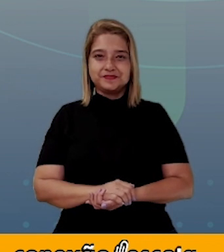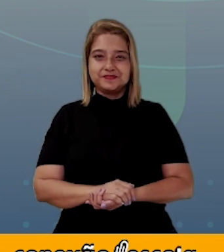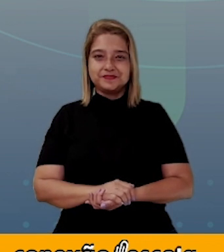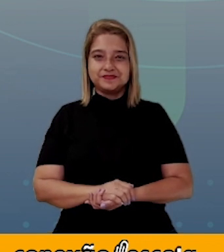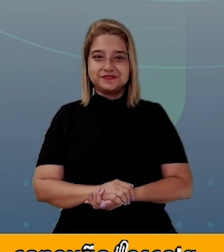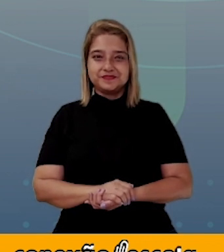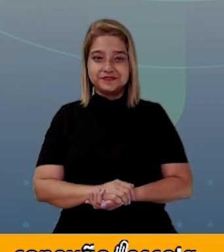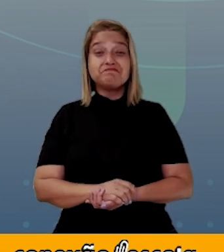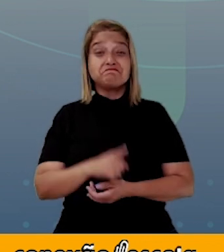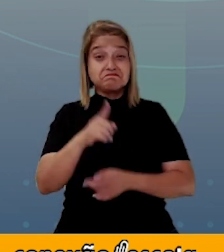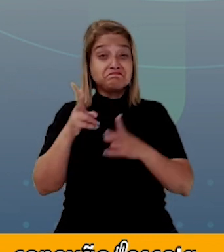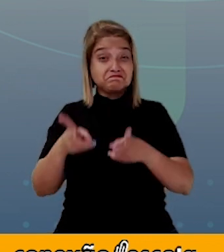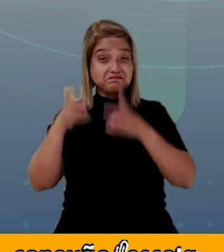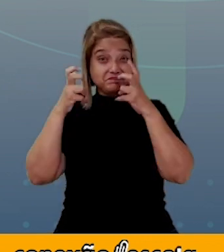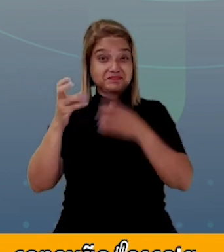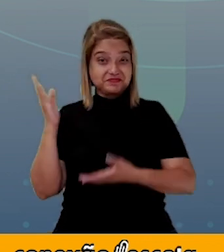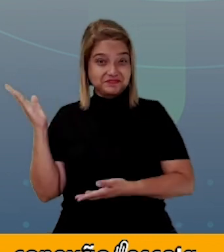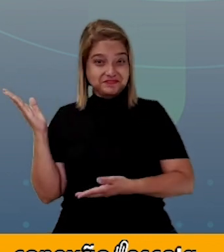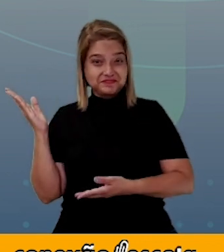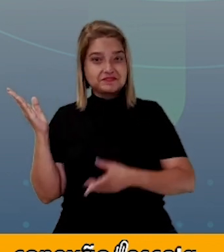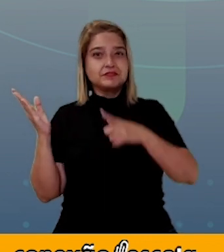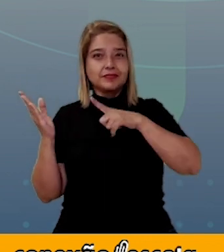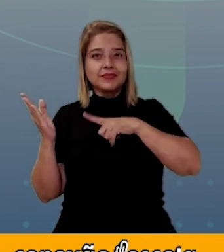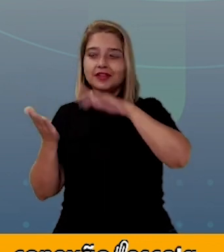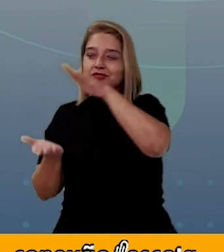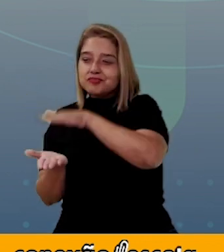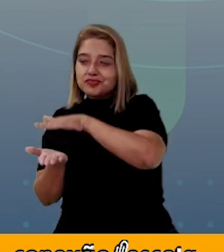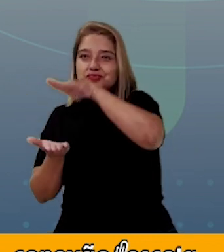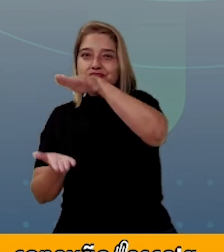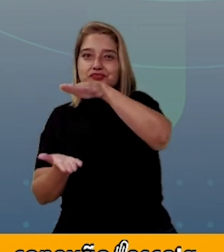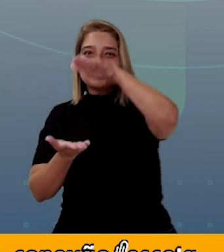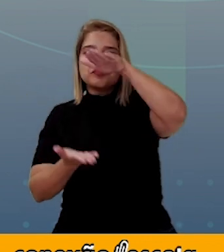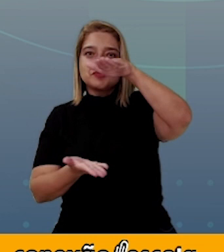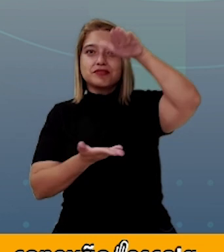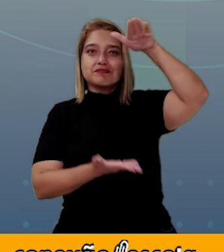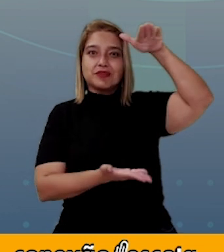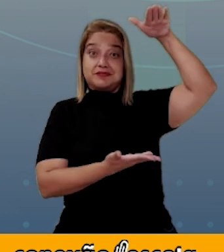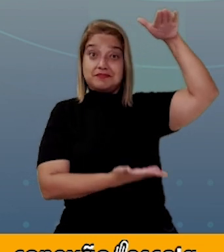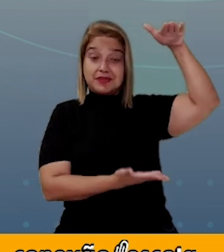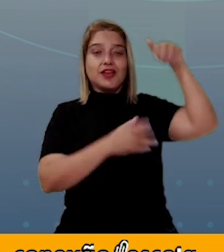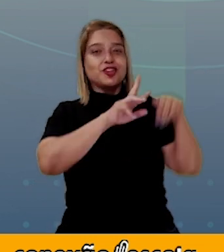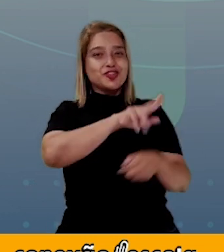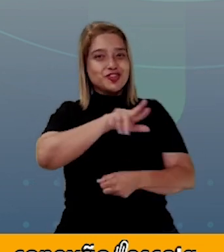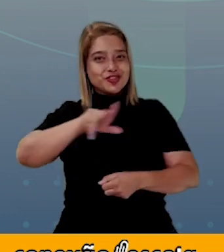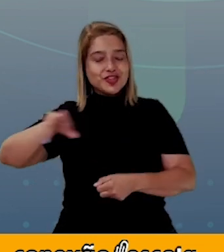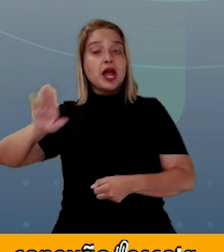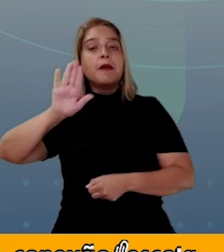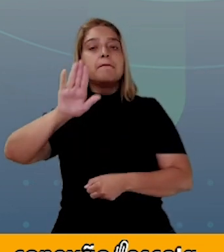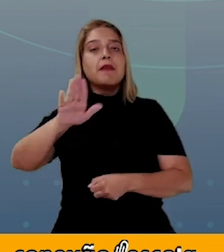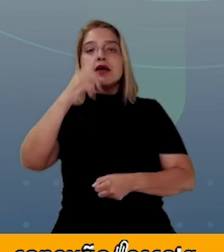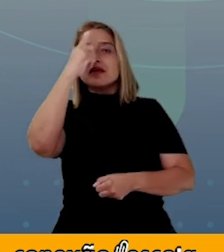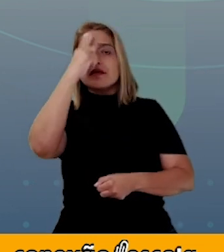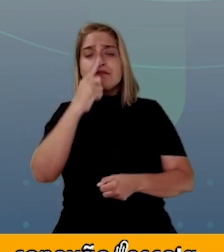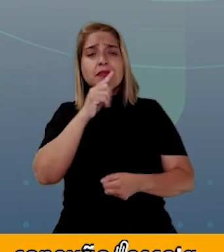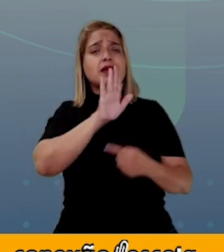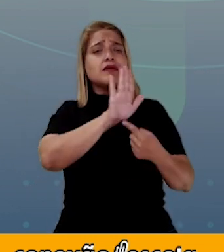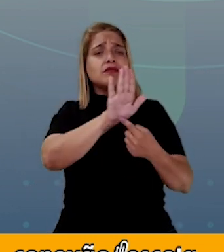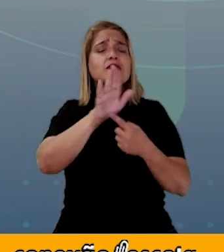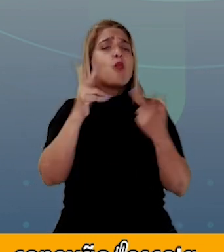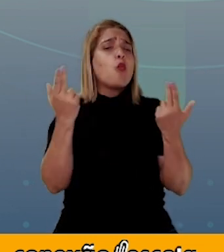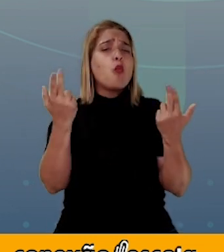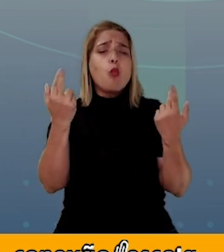Consegue ver que possuem tamanhos diferentes, mas possuem a